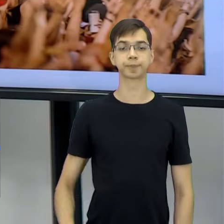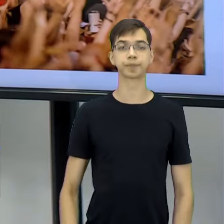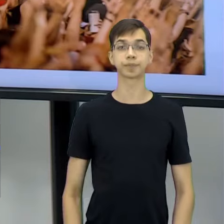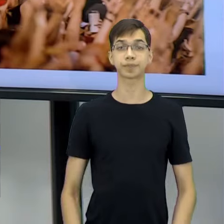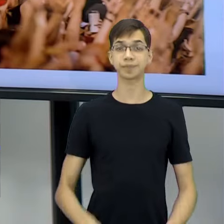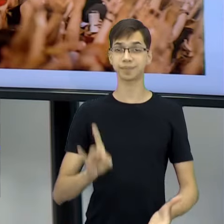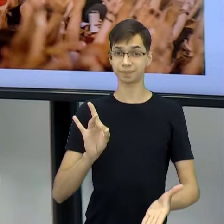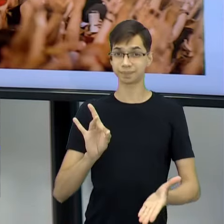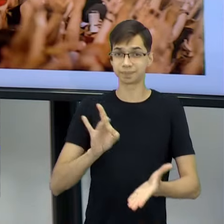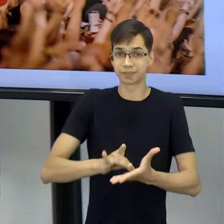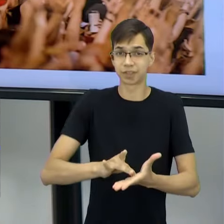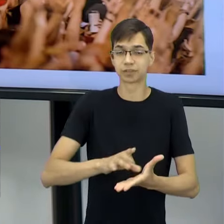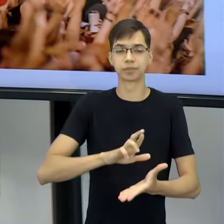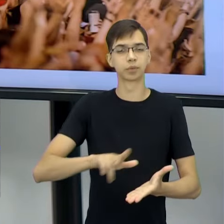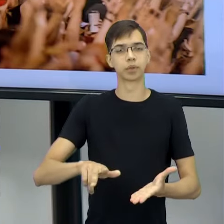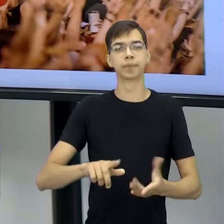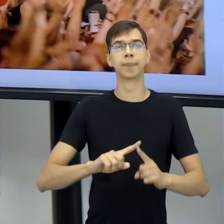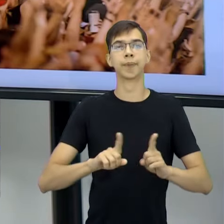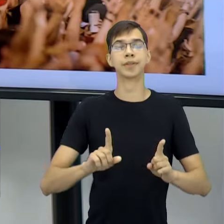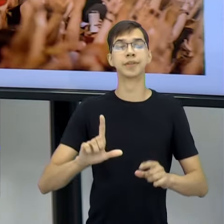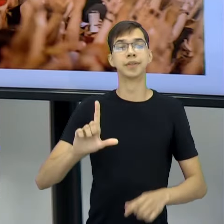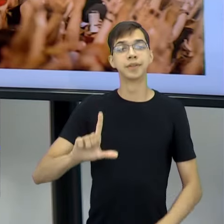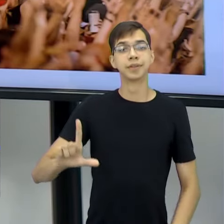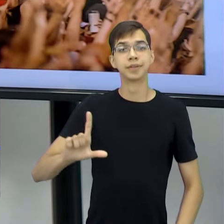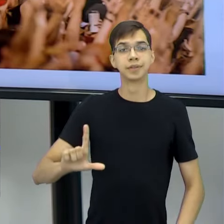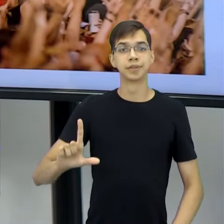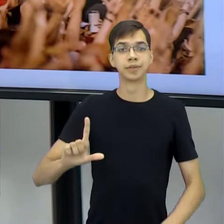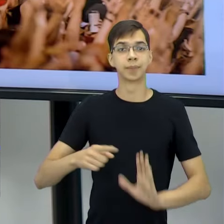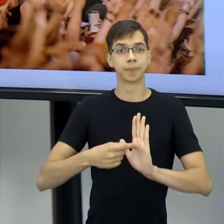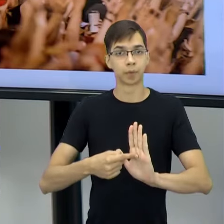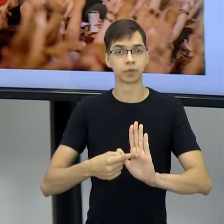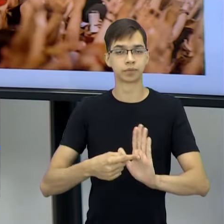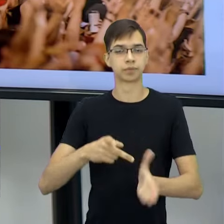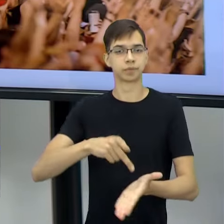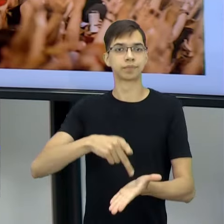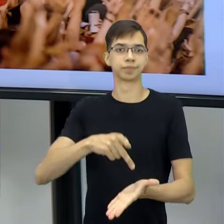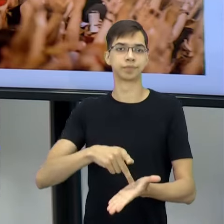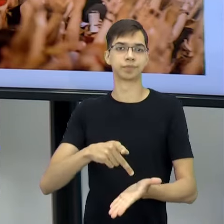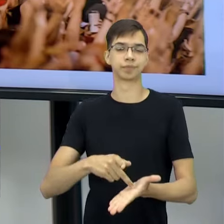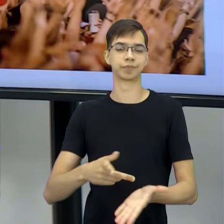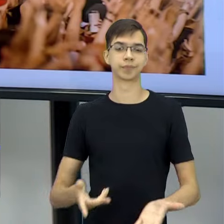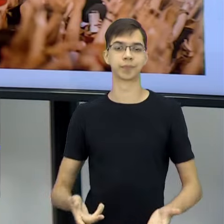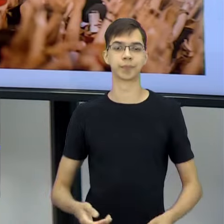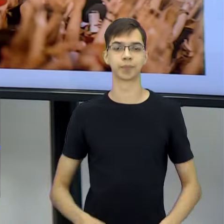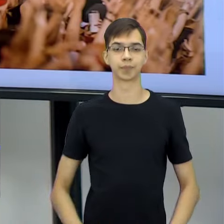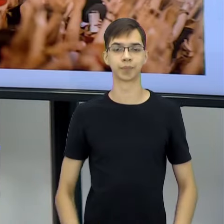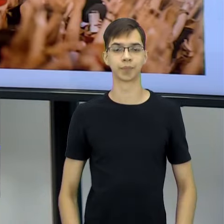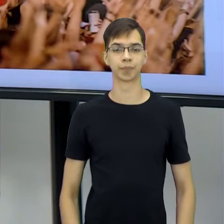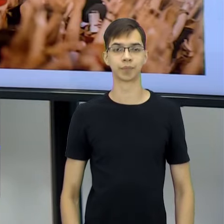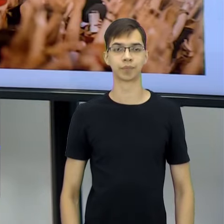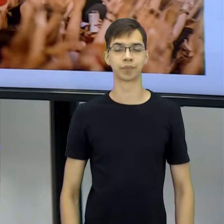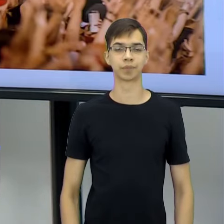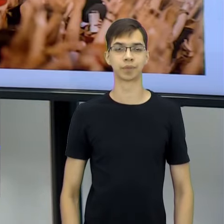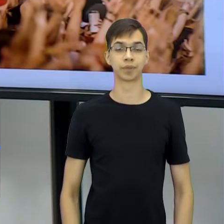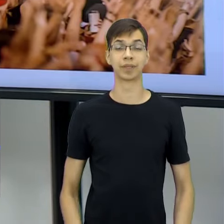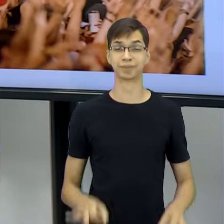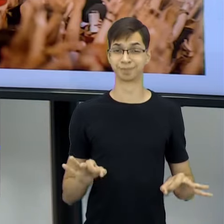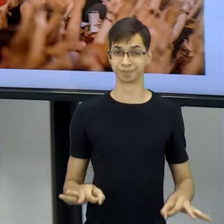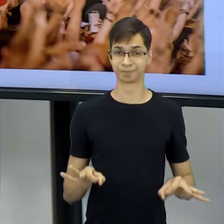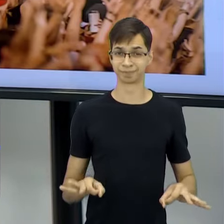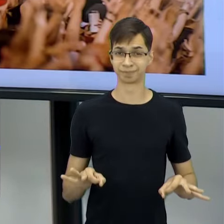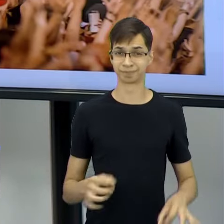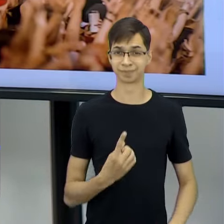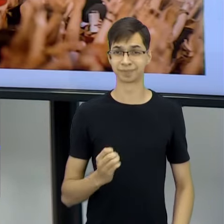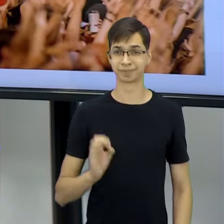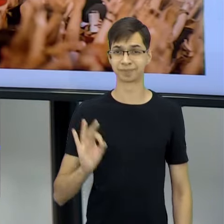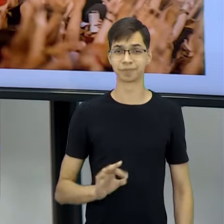representação da realidade. Não precisa ser o... Não aconteceu exatamente daquela forma. Mas é a